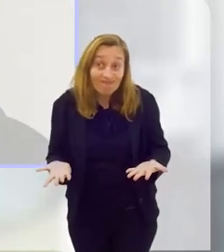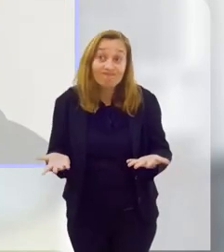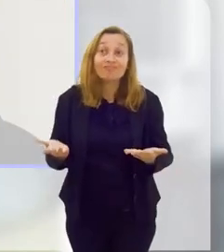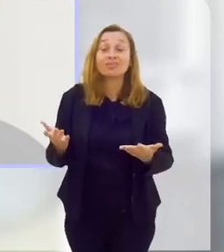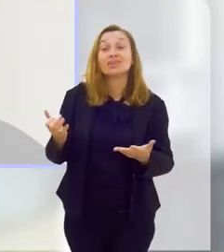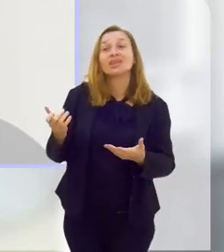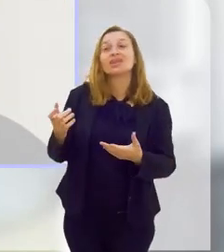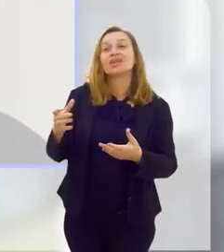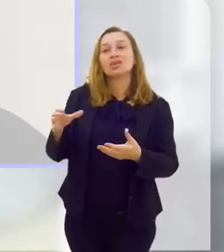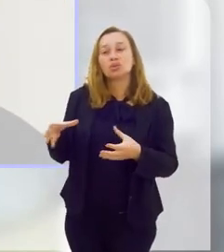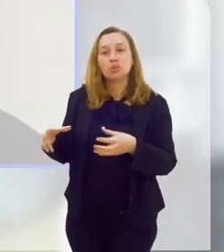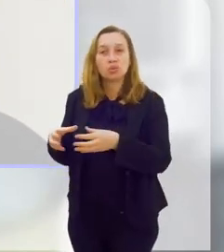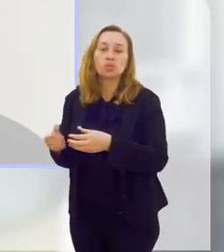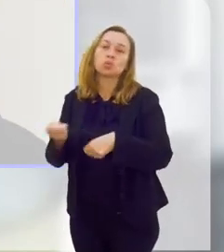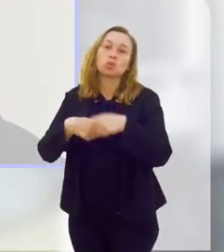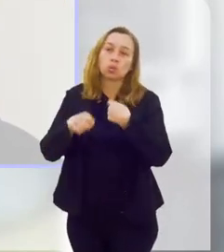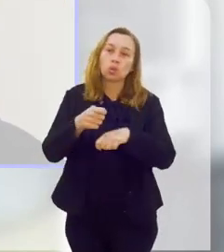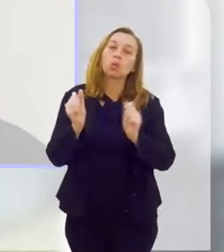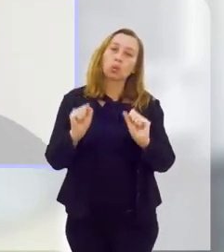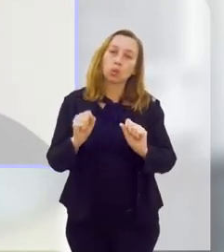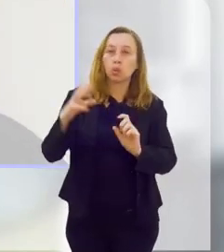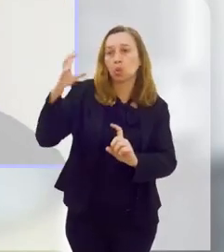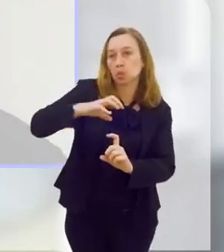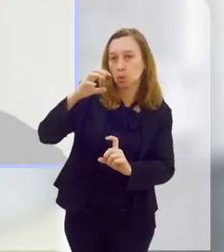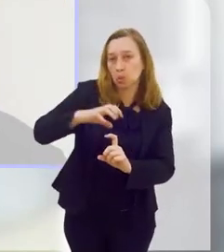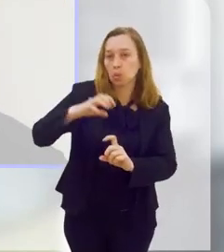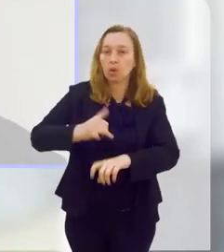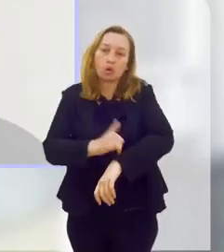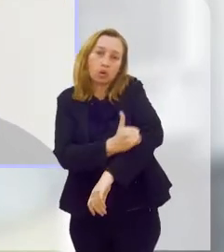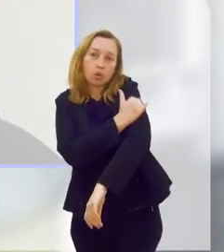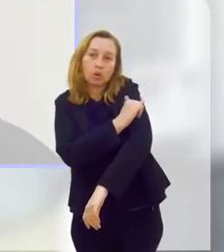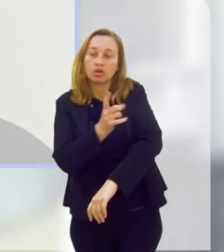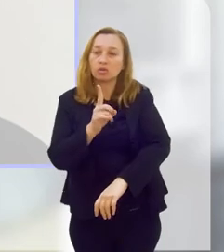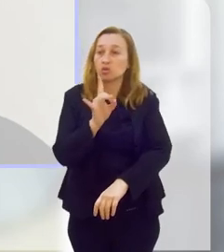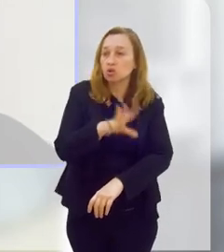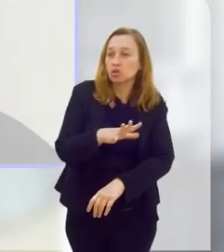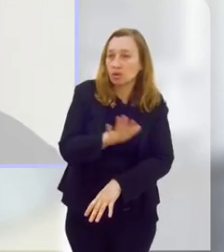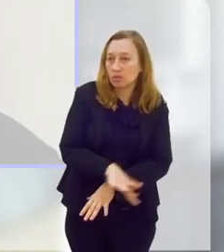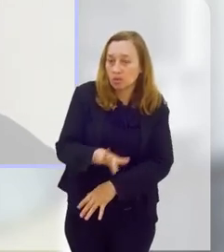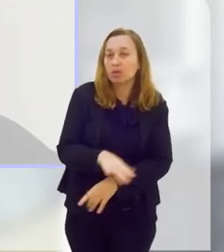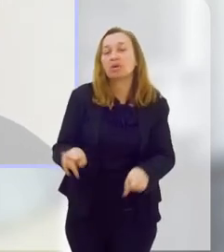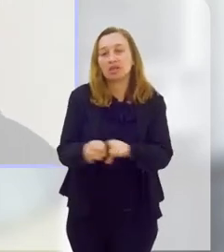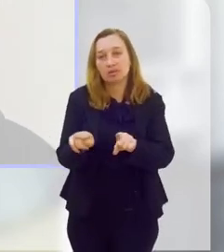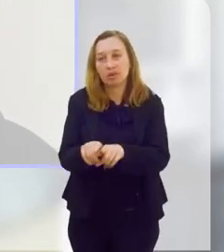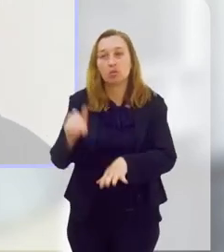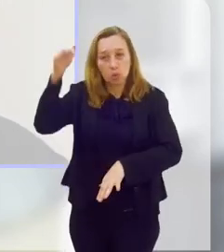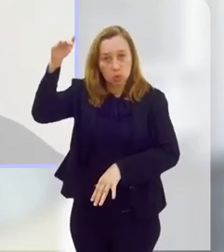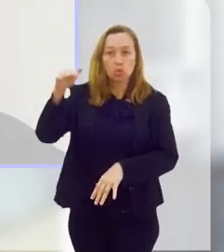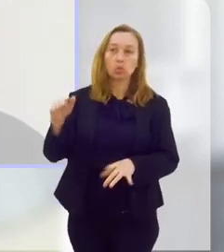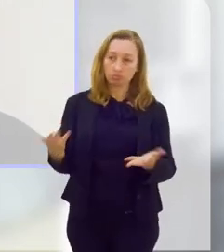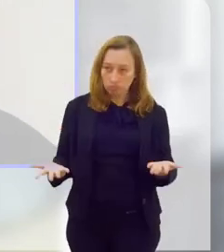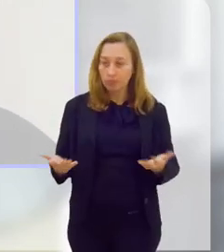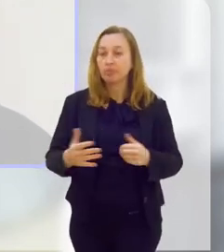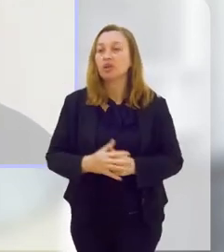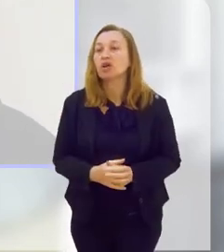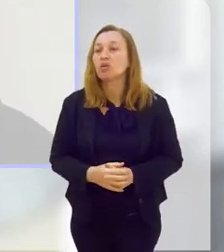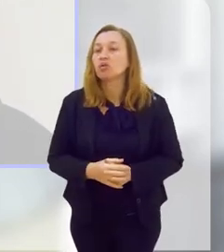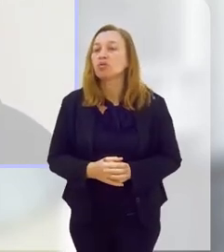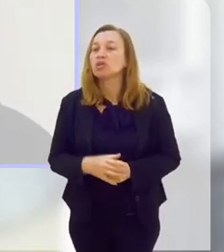Então, a classe econômica também pode influenciar na obesidade infantil, não só na infantil, como na adulta também.